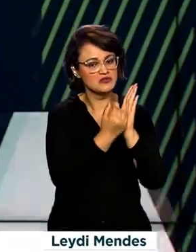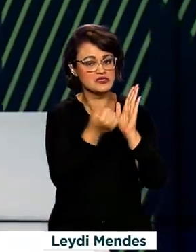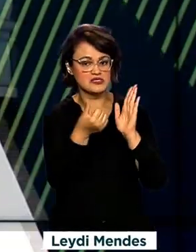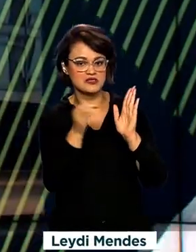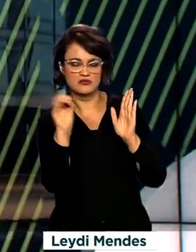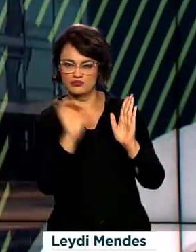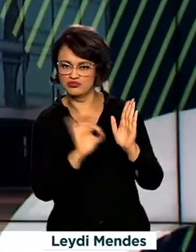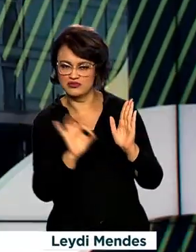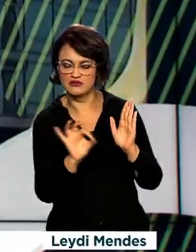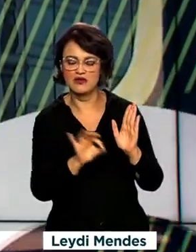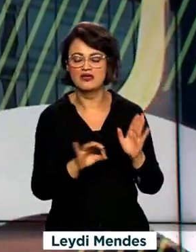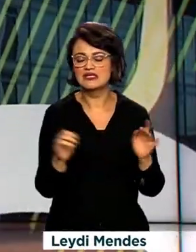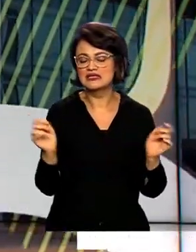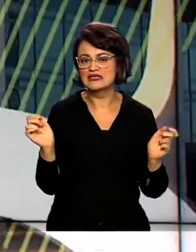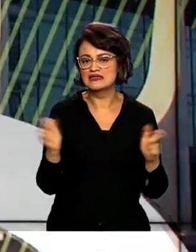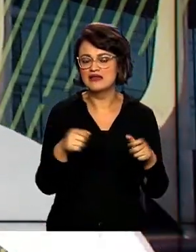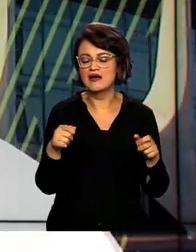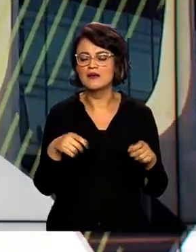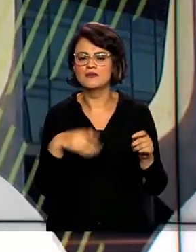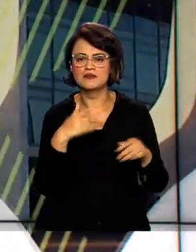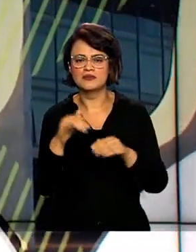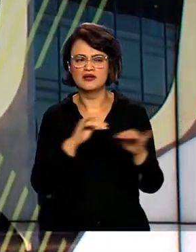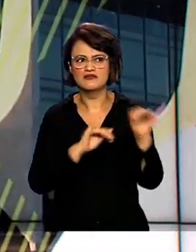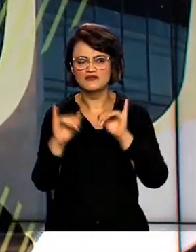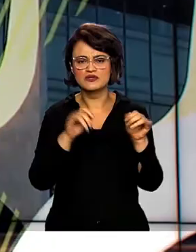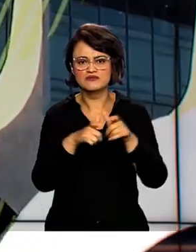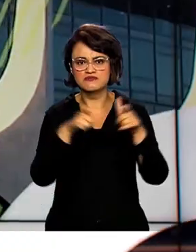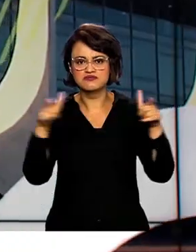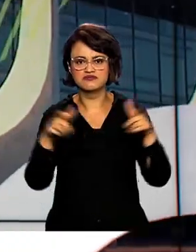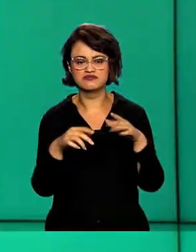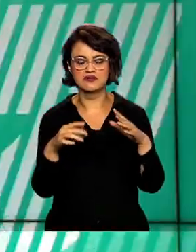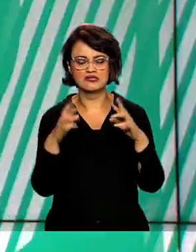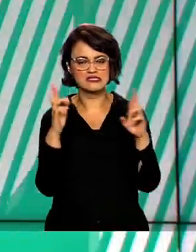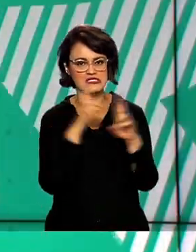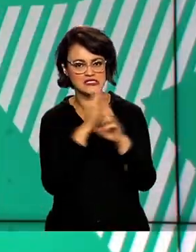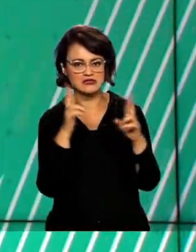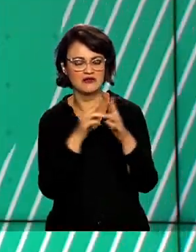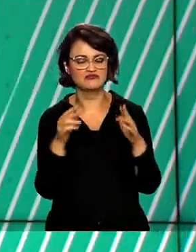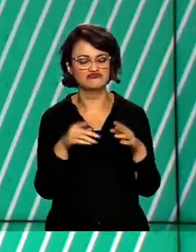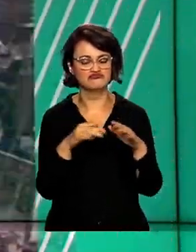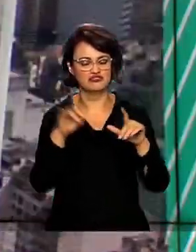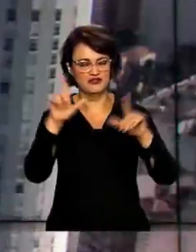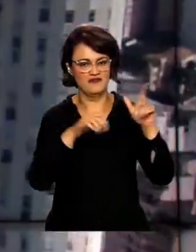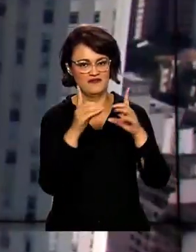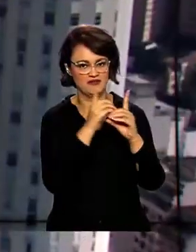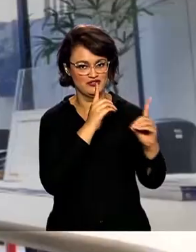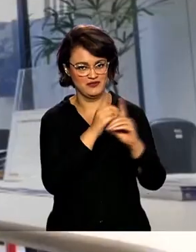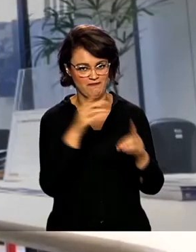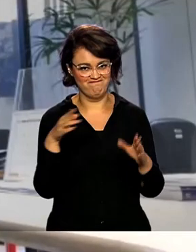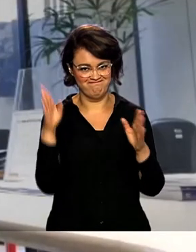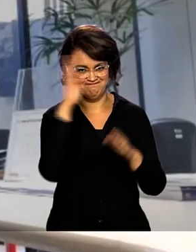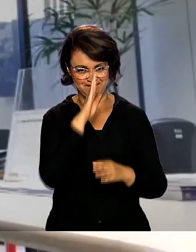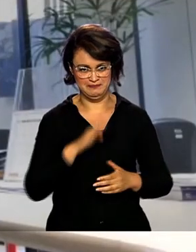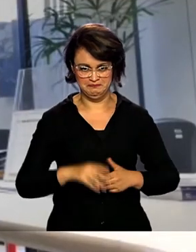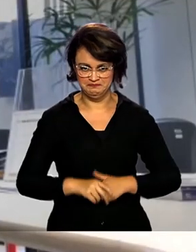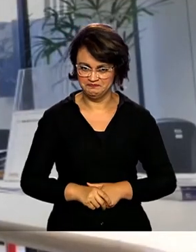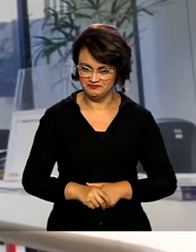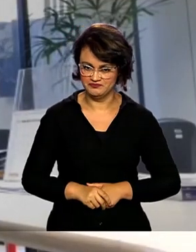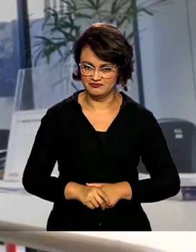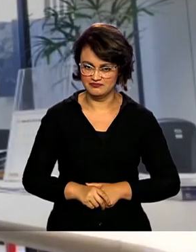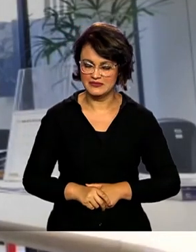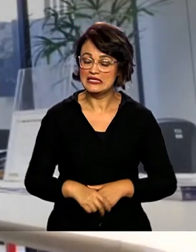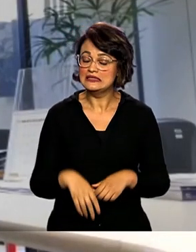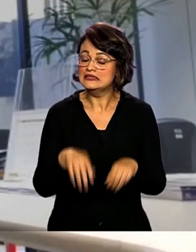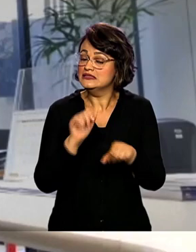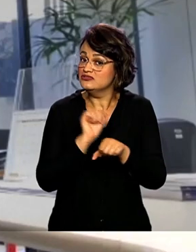o que deve permitir uma expansão mais rápida do sinal de televisão digital pelo país. Nós esperamos que em breve